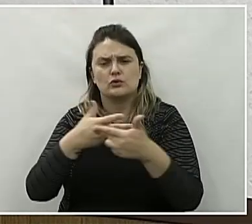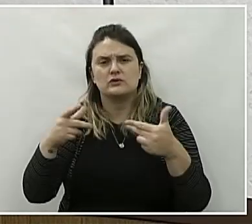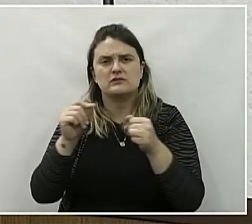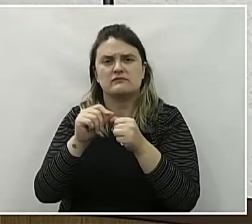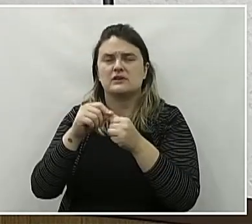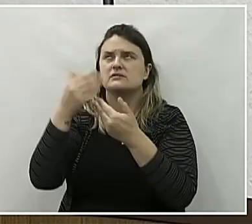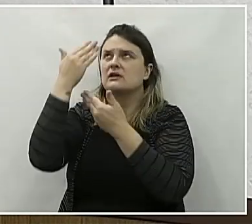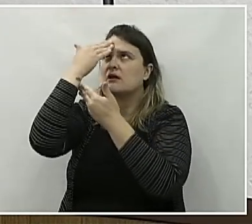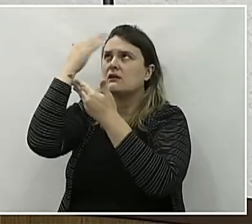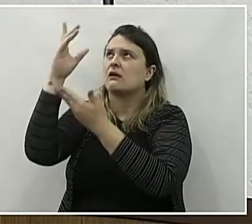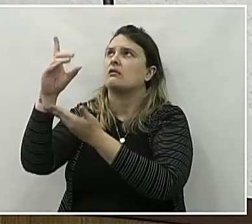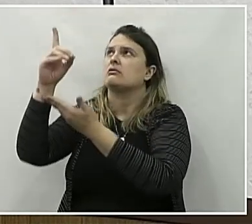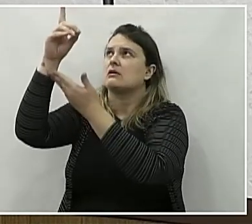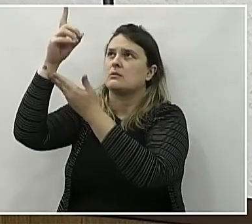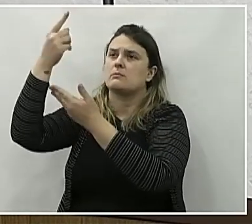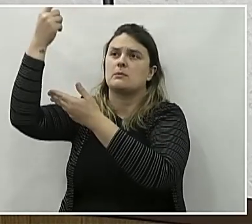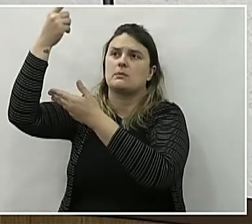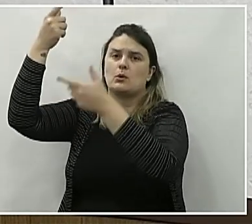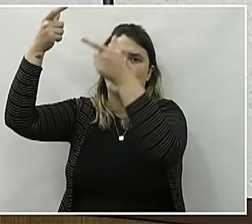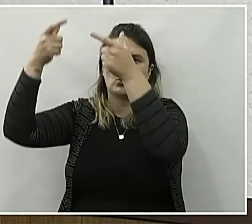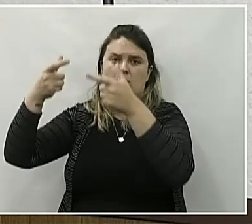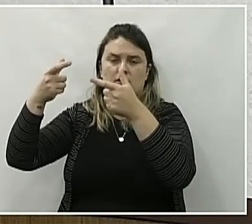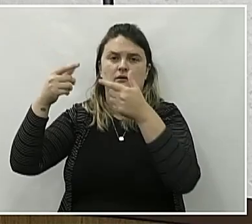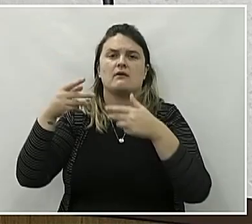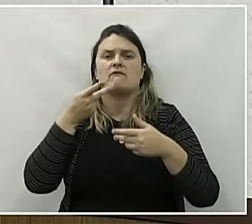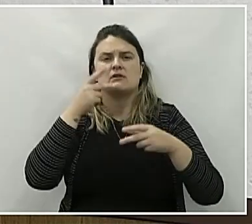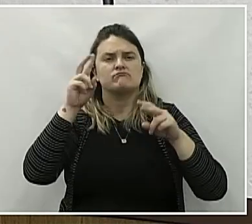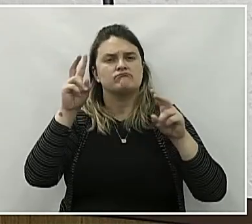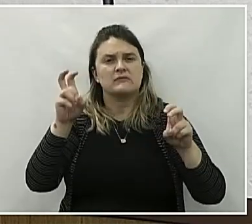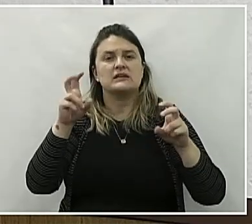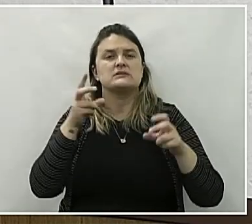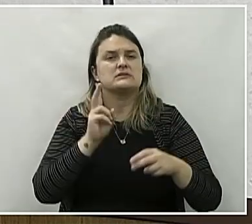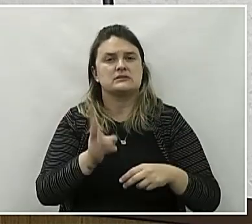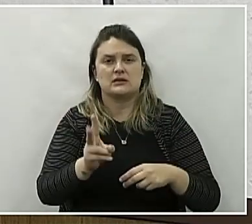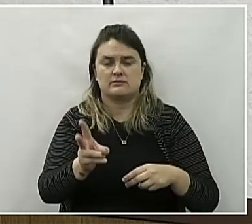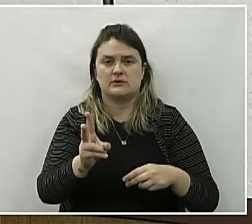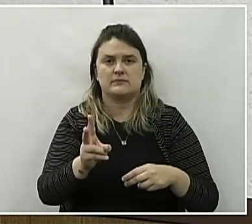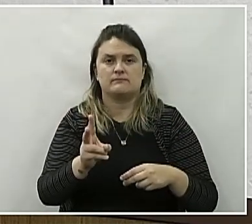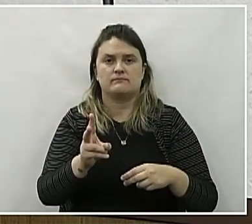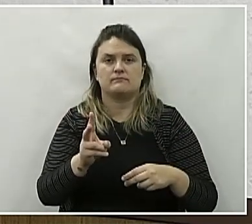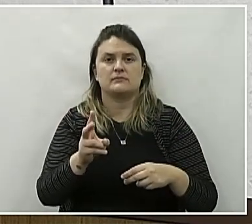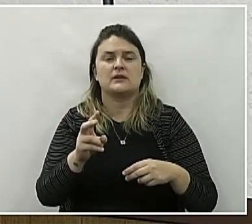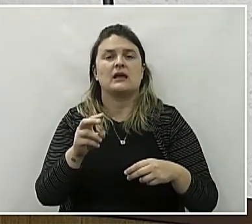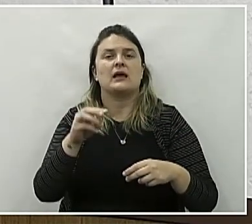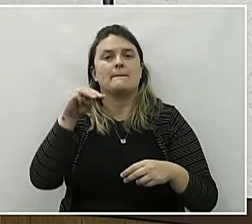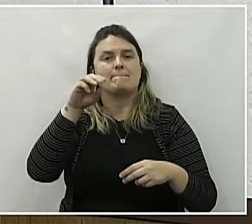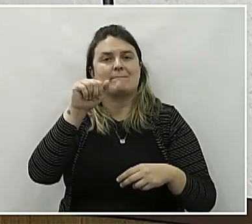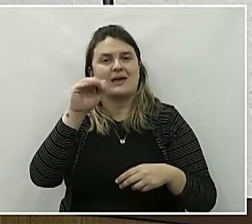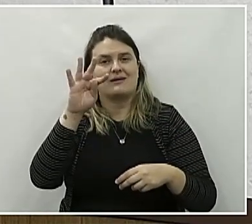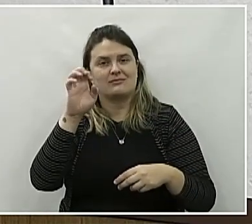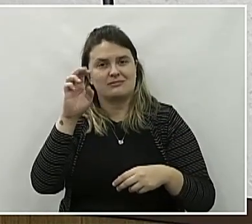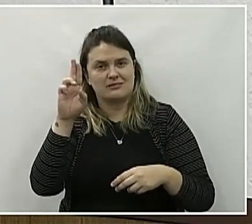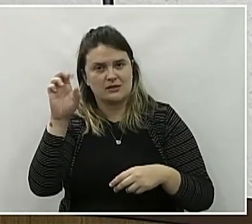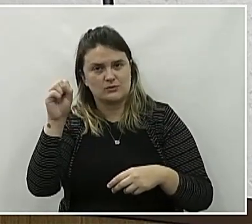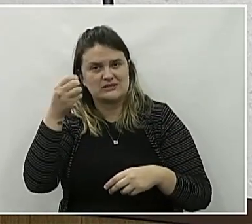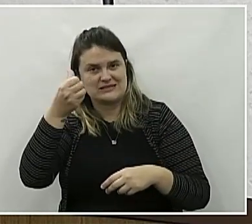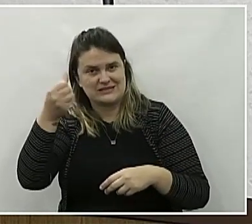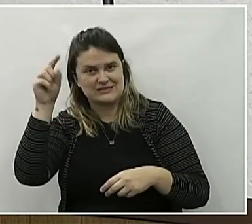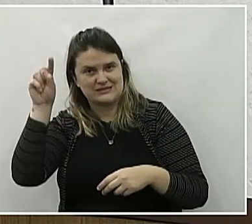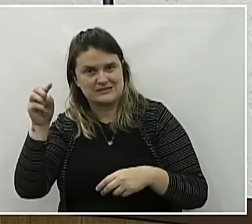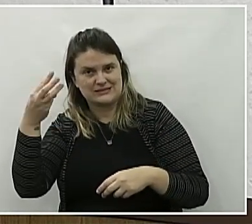ele e para ele. E repetir aqui o versículo que eu sempre levo comigo, que está em Mateus 6, 33, que diz assim,